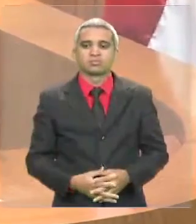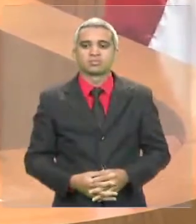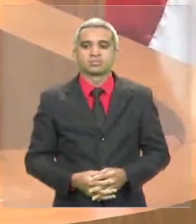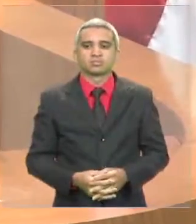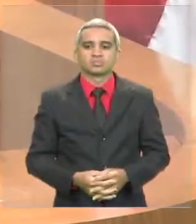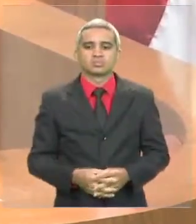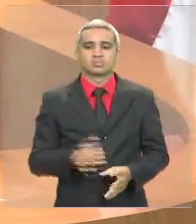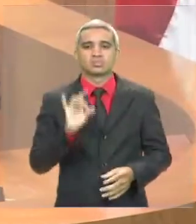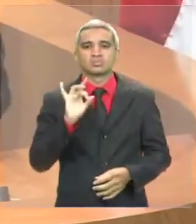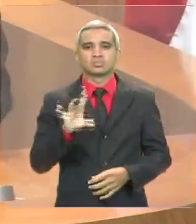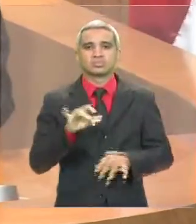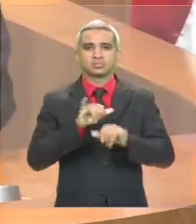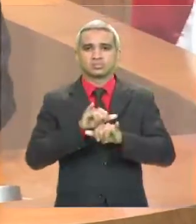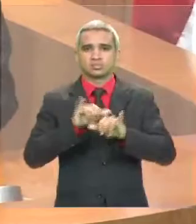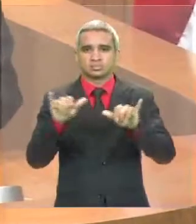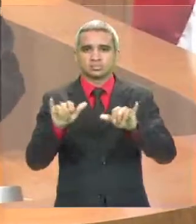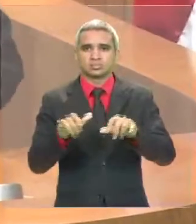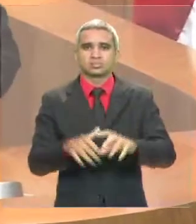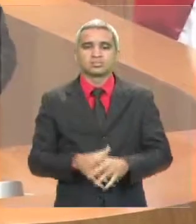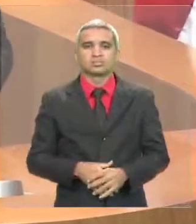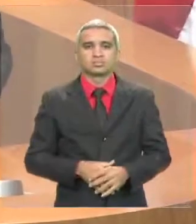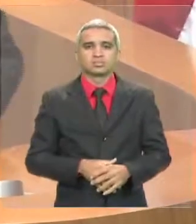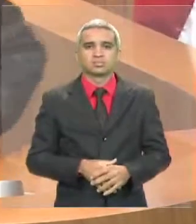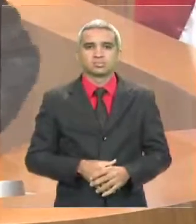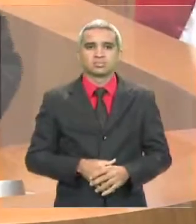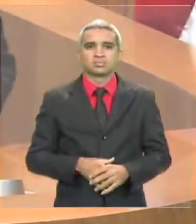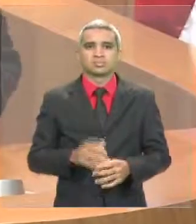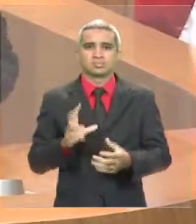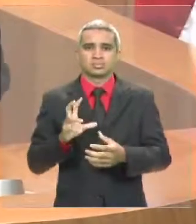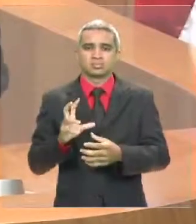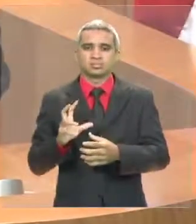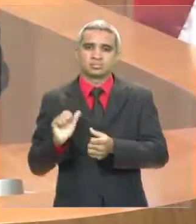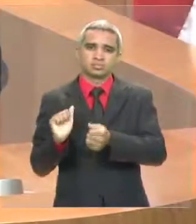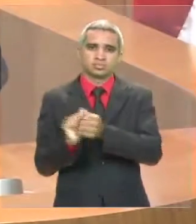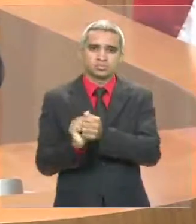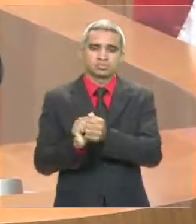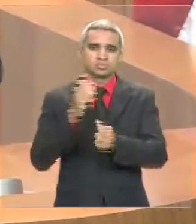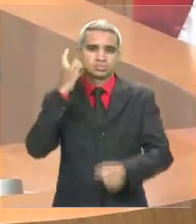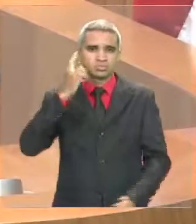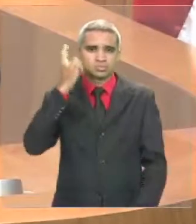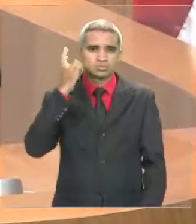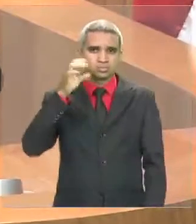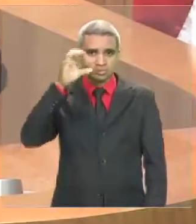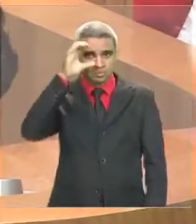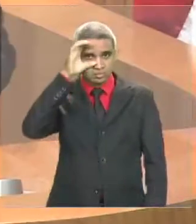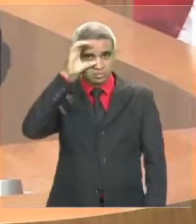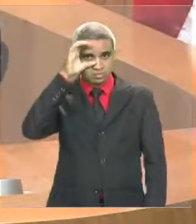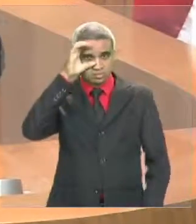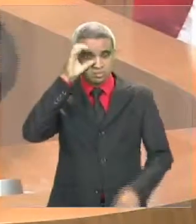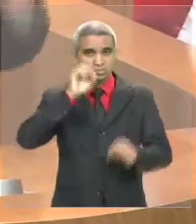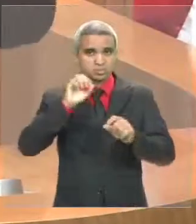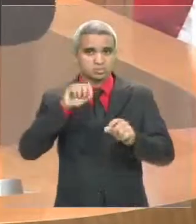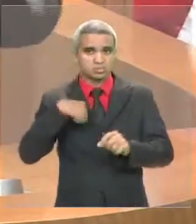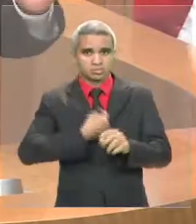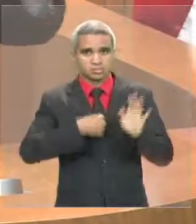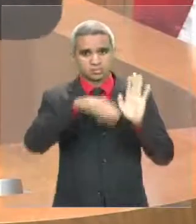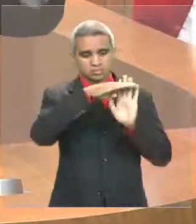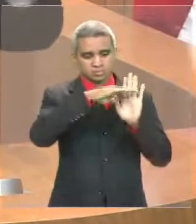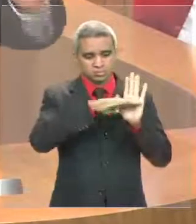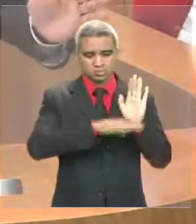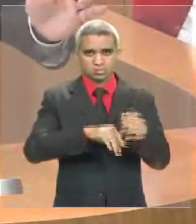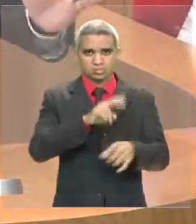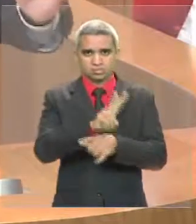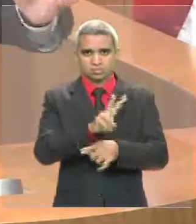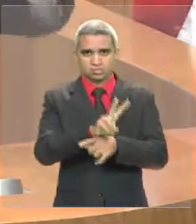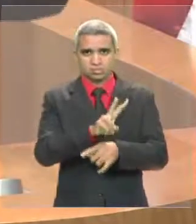nossas ações, somando a nossa voz ao deputado Cabo Campos, das nossas ações, em defesa da segurança pública. Jamais para